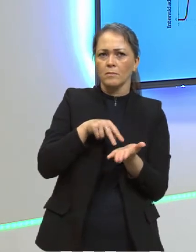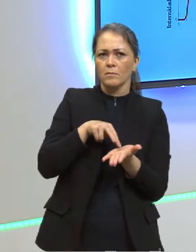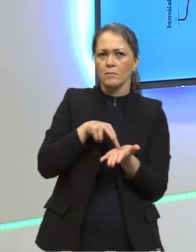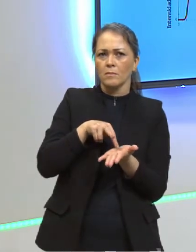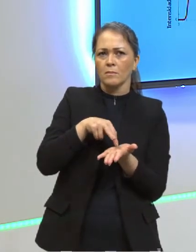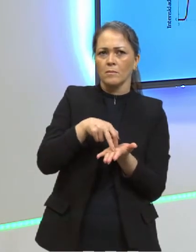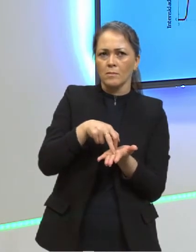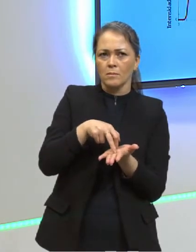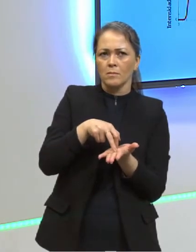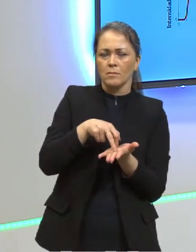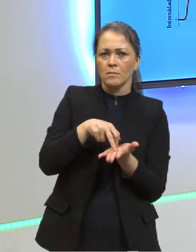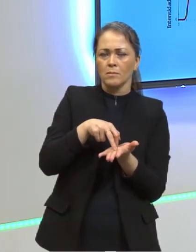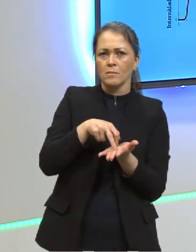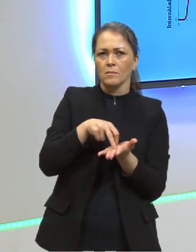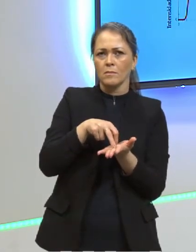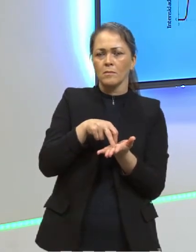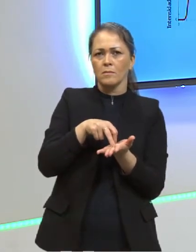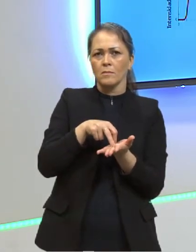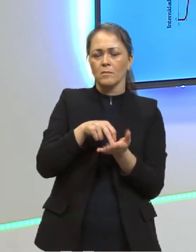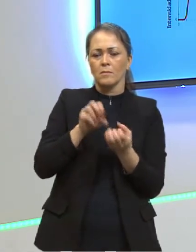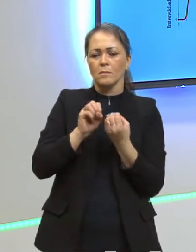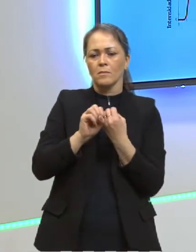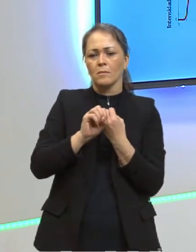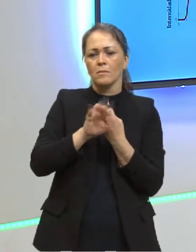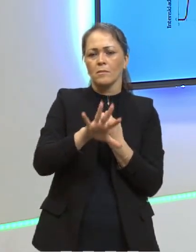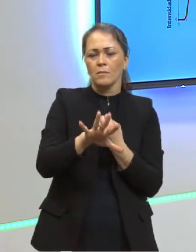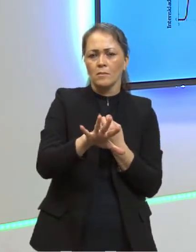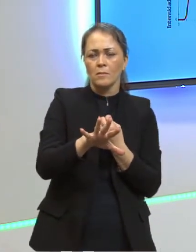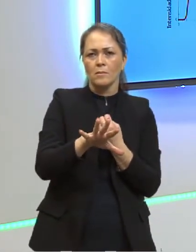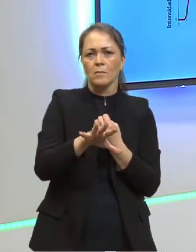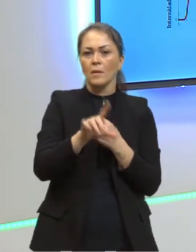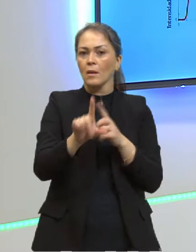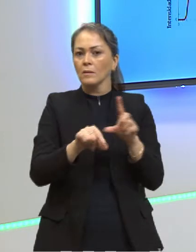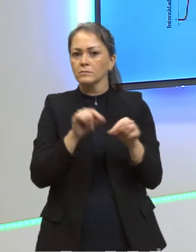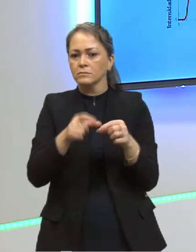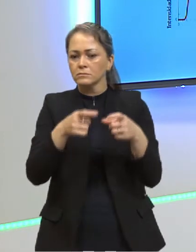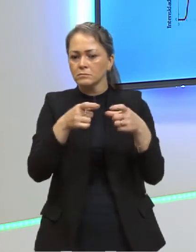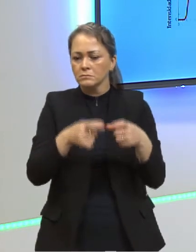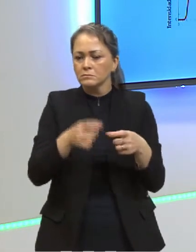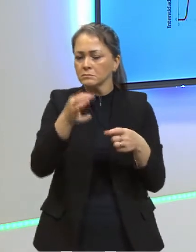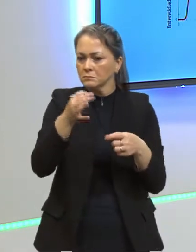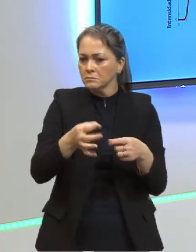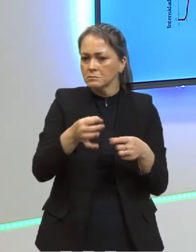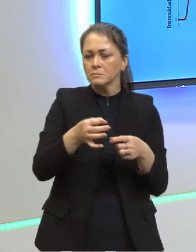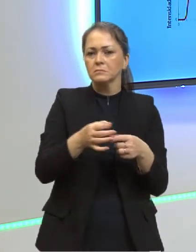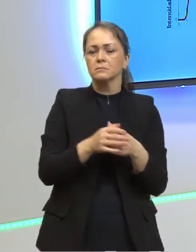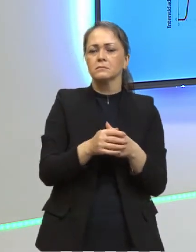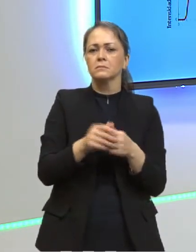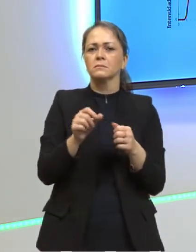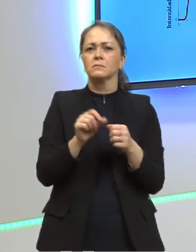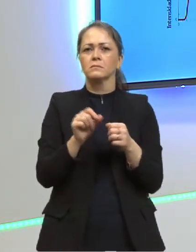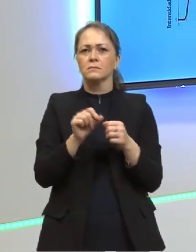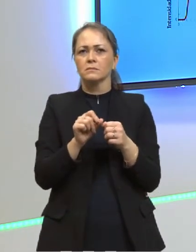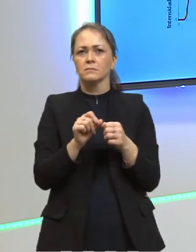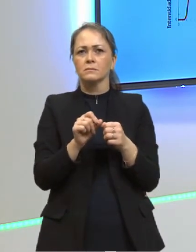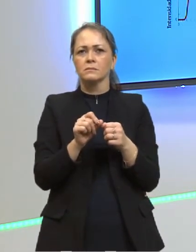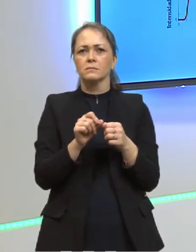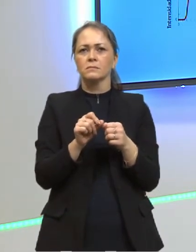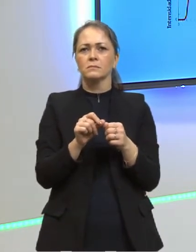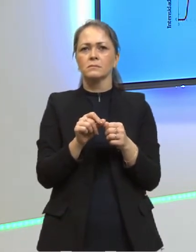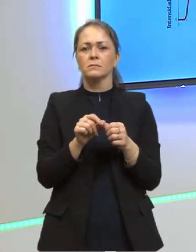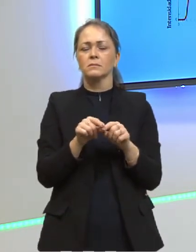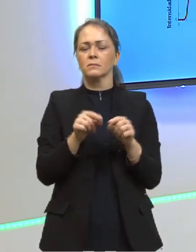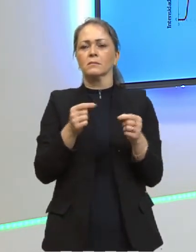emitir o seu, sua energia. Ele escolhe o degrau da escada, ele escolhe a forma correta, mas